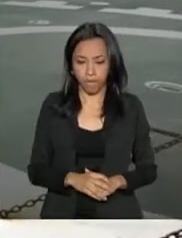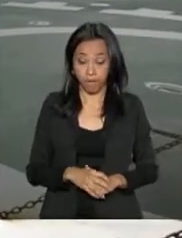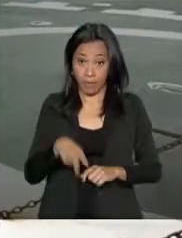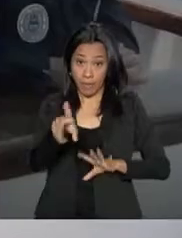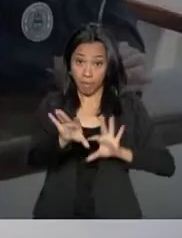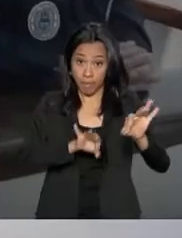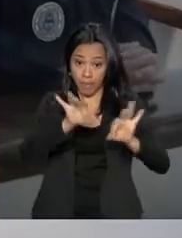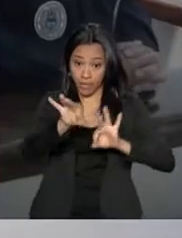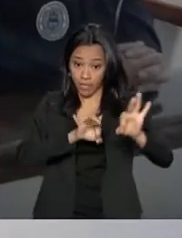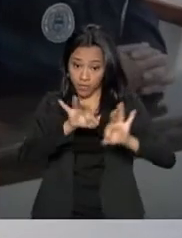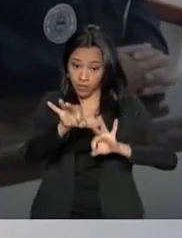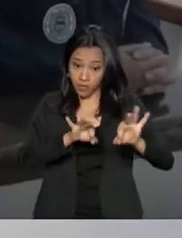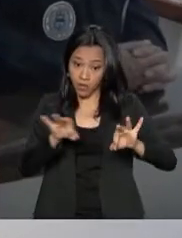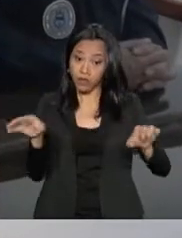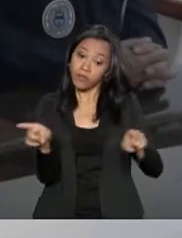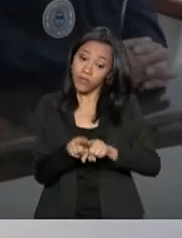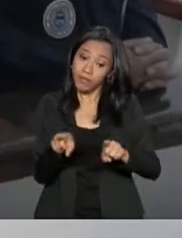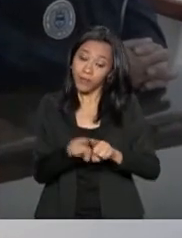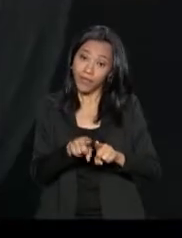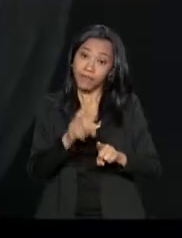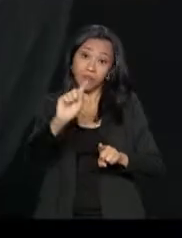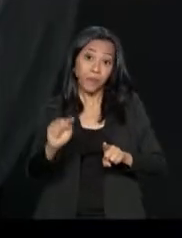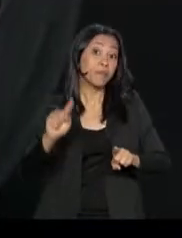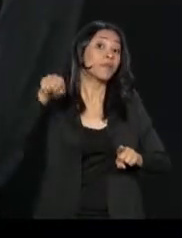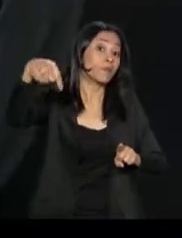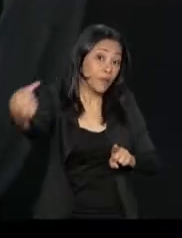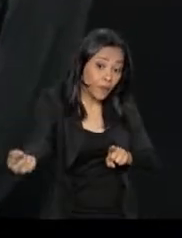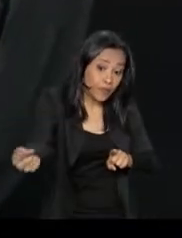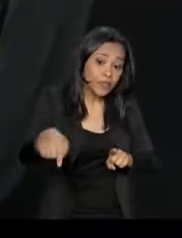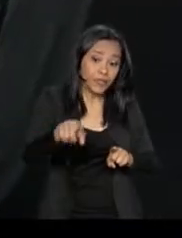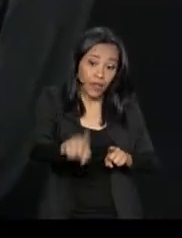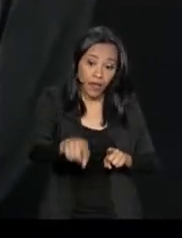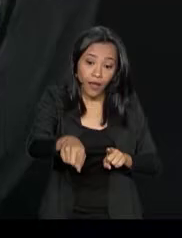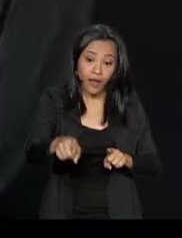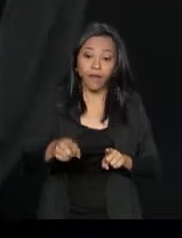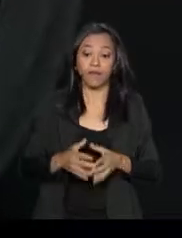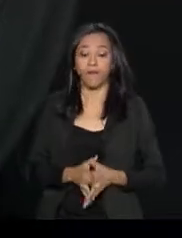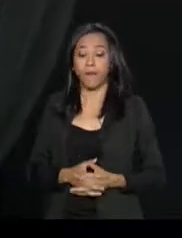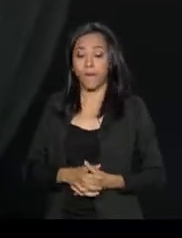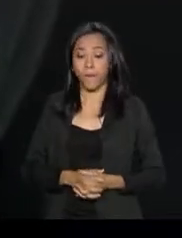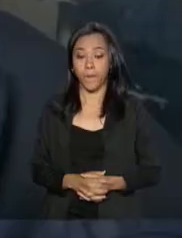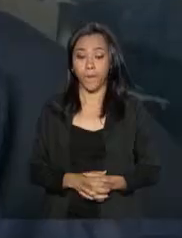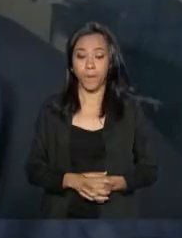Preparação e expectativa para o que vem a seguir, a passagem de Drake.